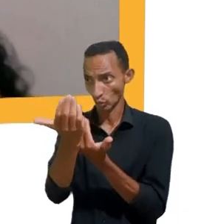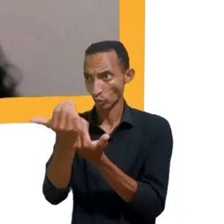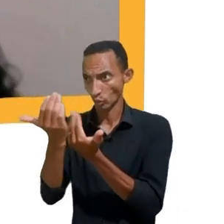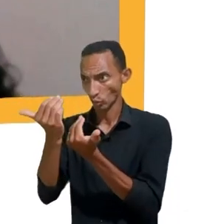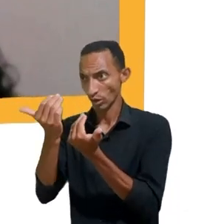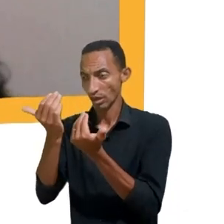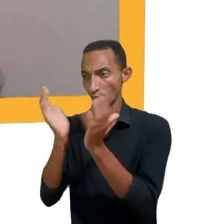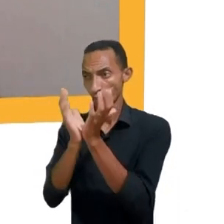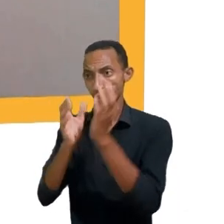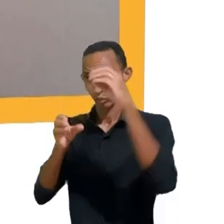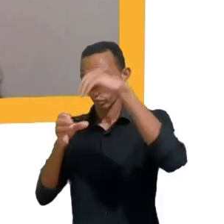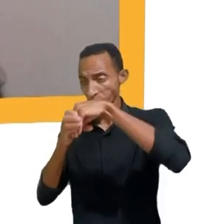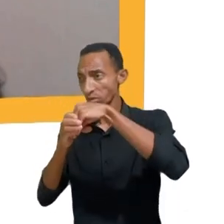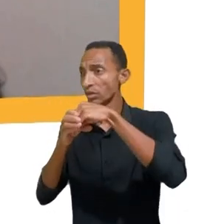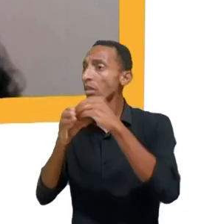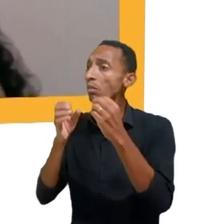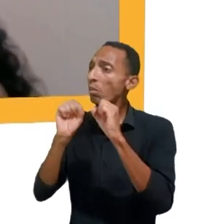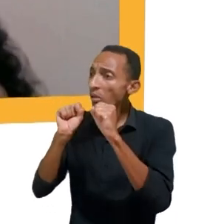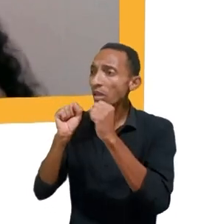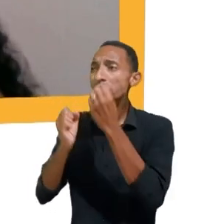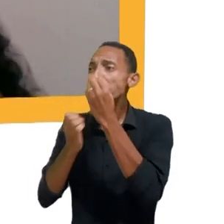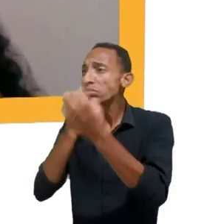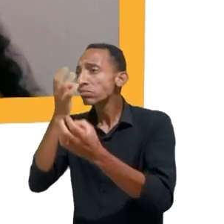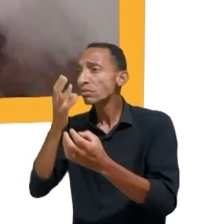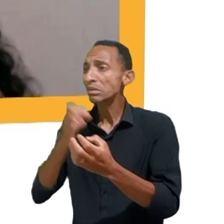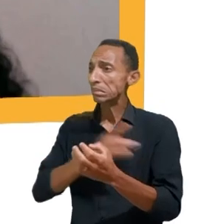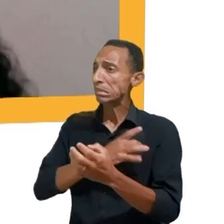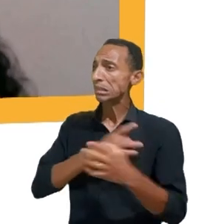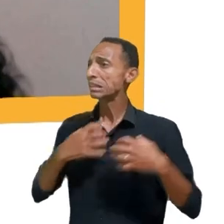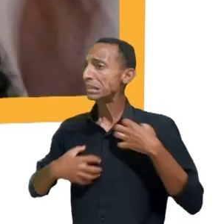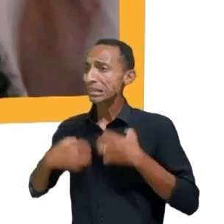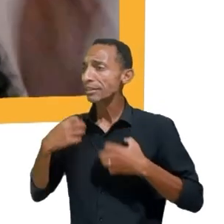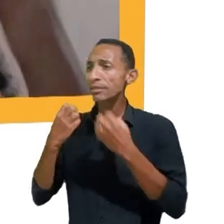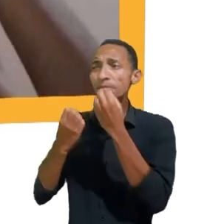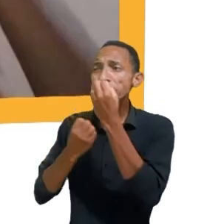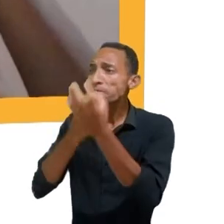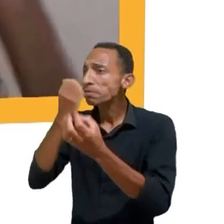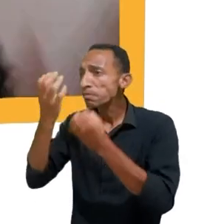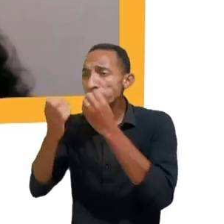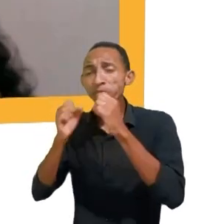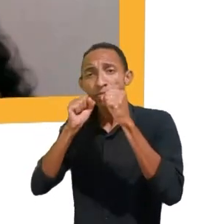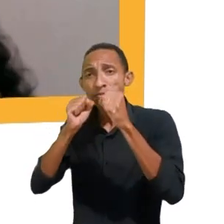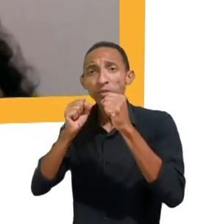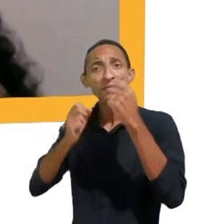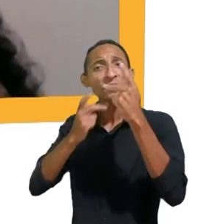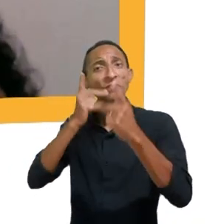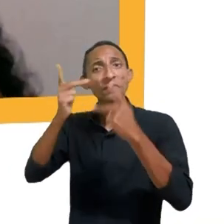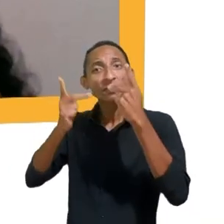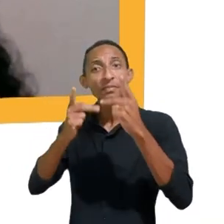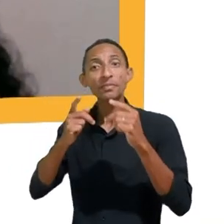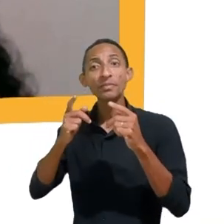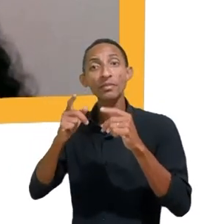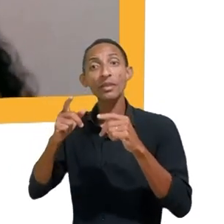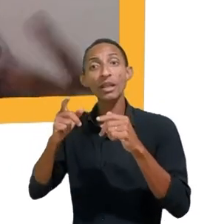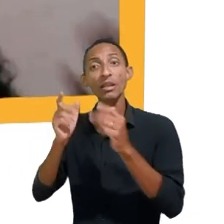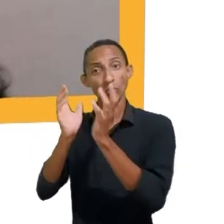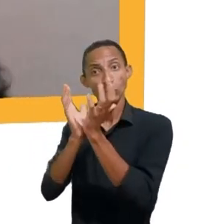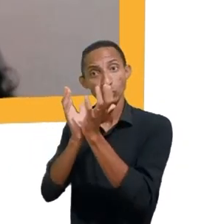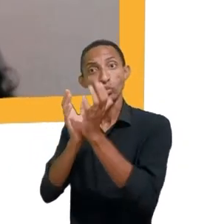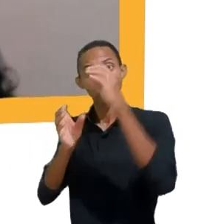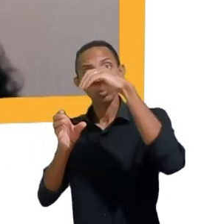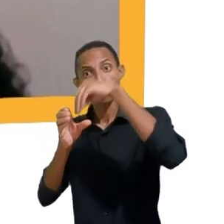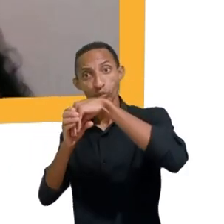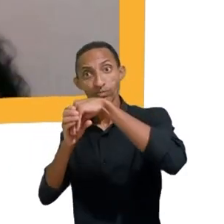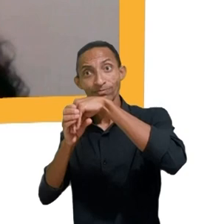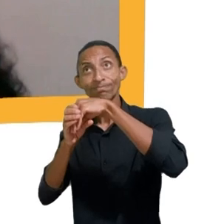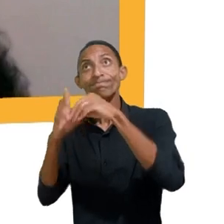problemas seus medos e receios e dentro deste grupo de apoio a gente teve a ideia de fazer